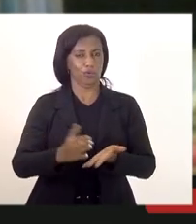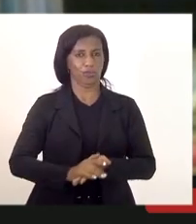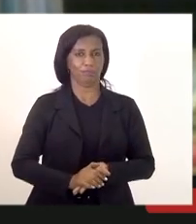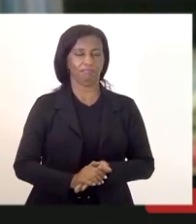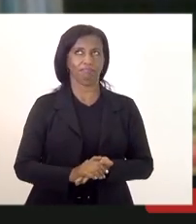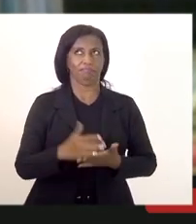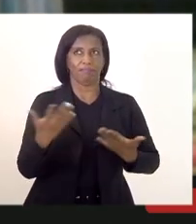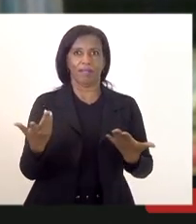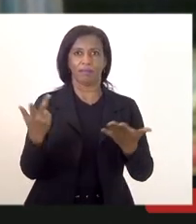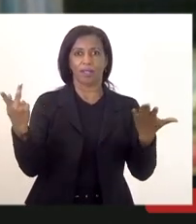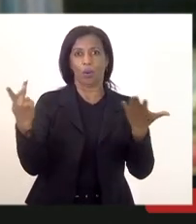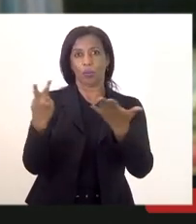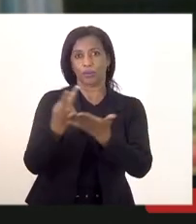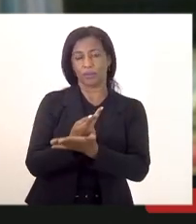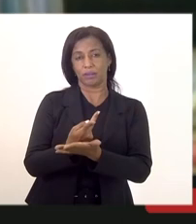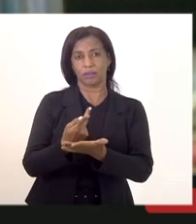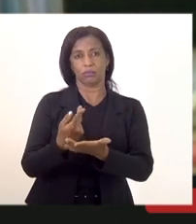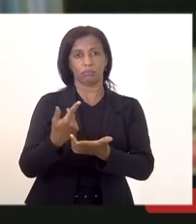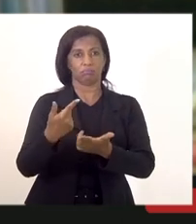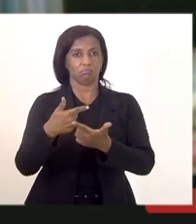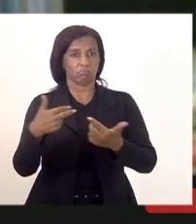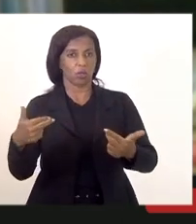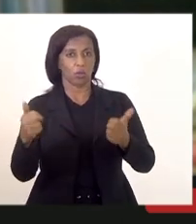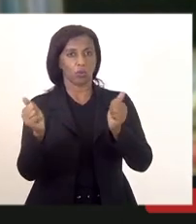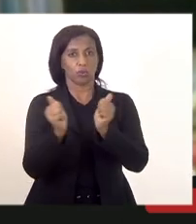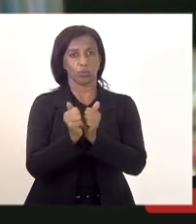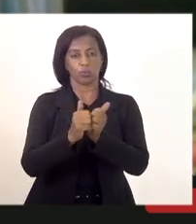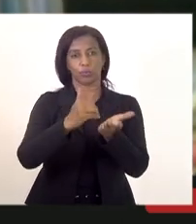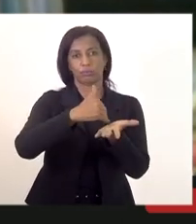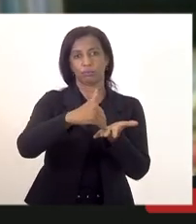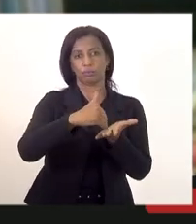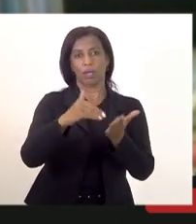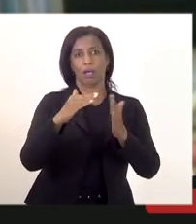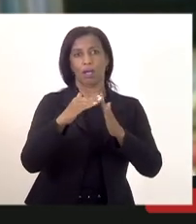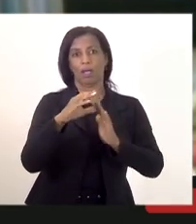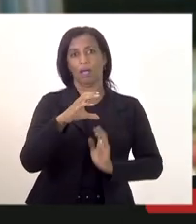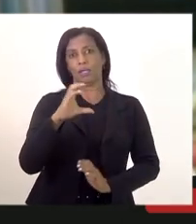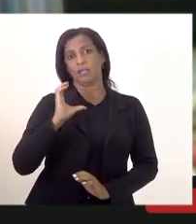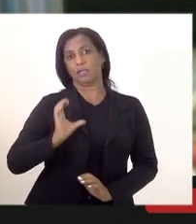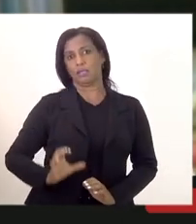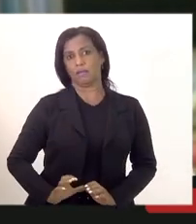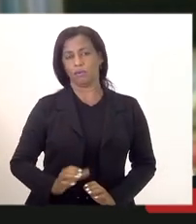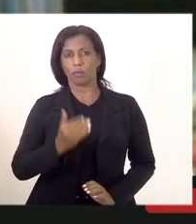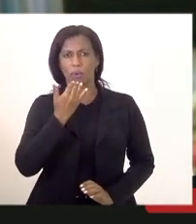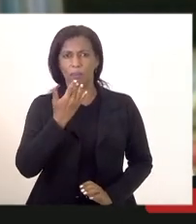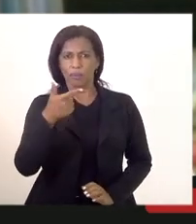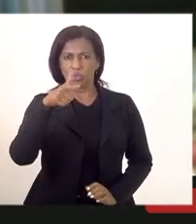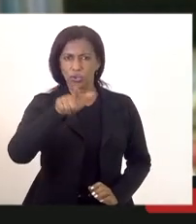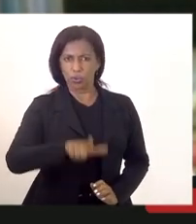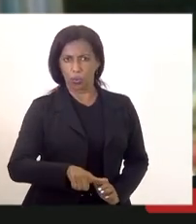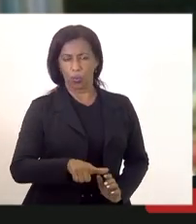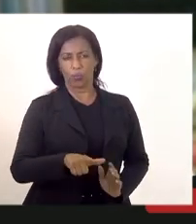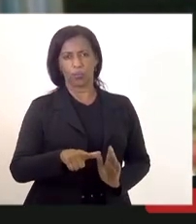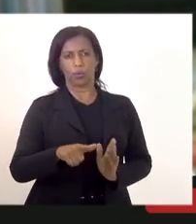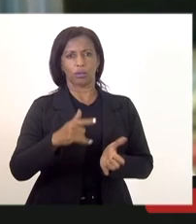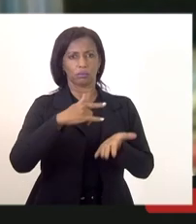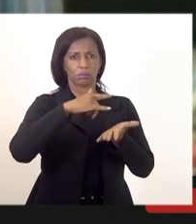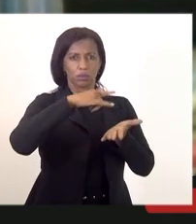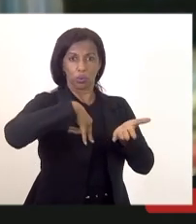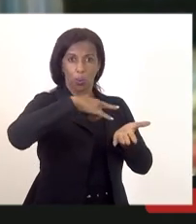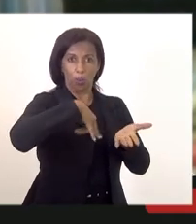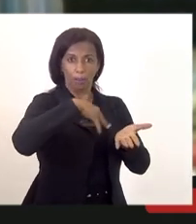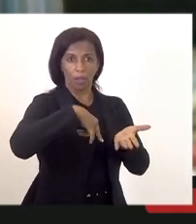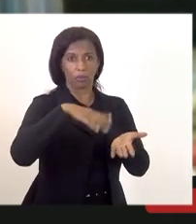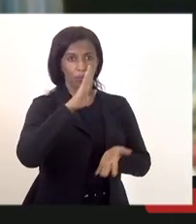ter tido algum impasse junto à secretaria da casa civil mas eu vou pedir novamente essa documentação para o corpo de